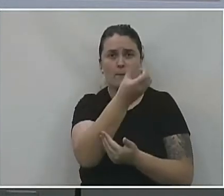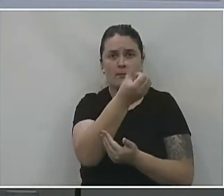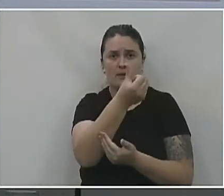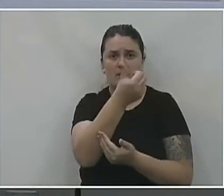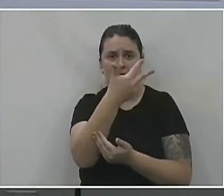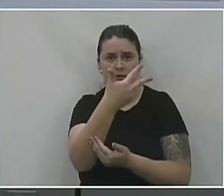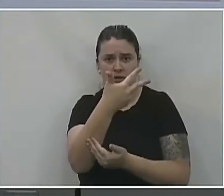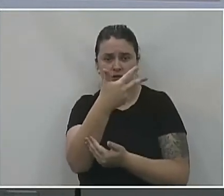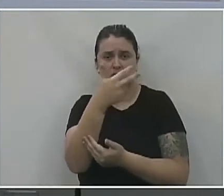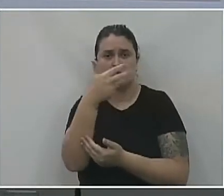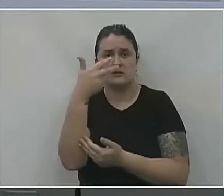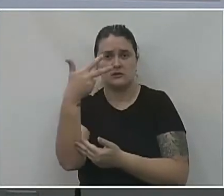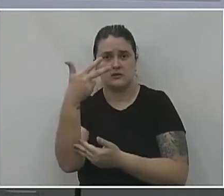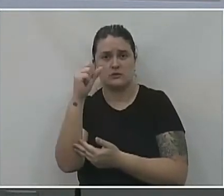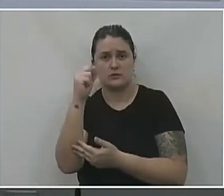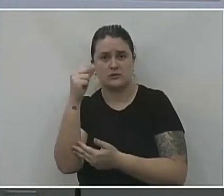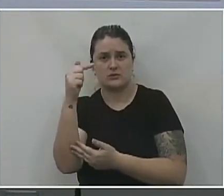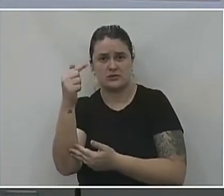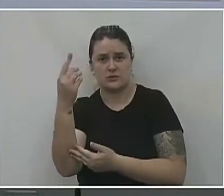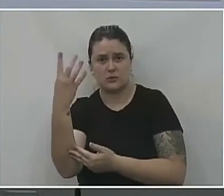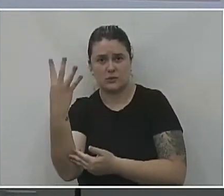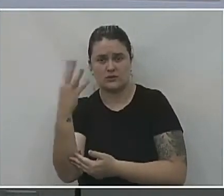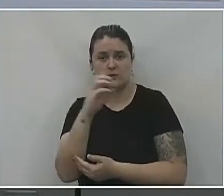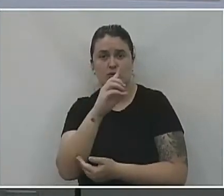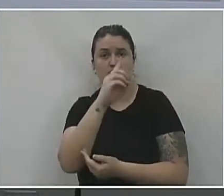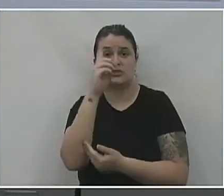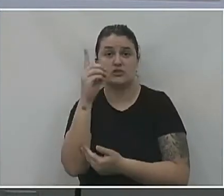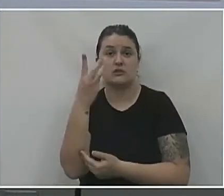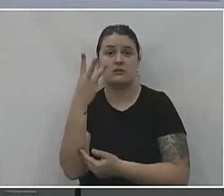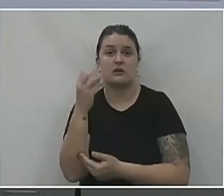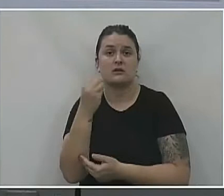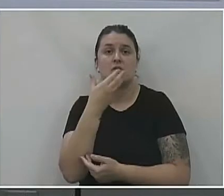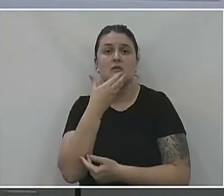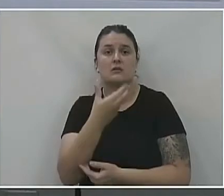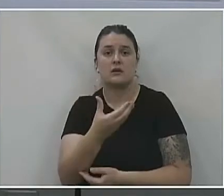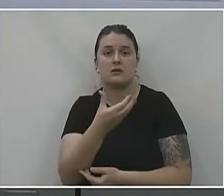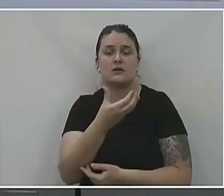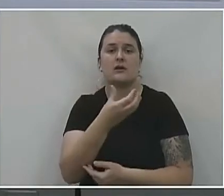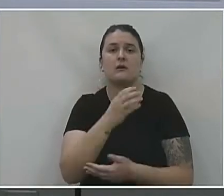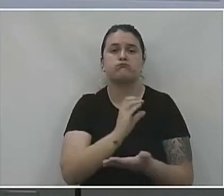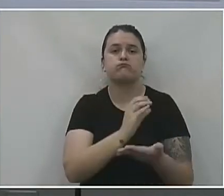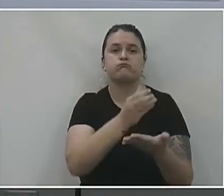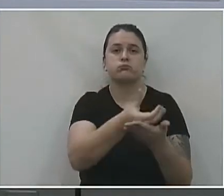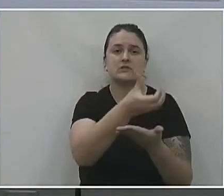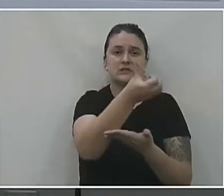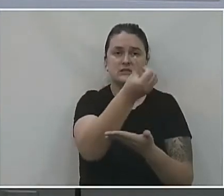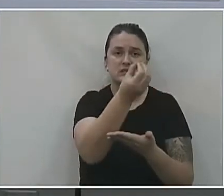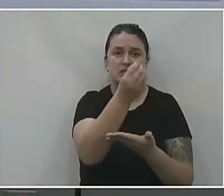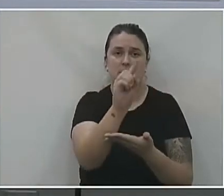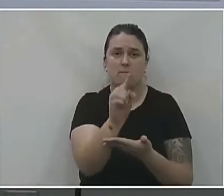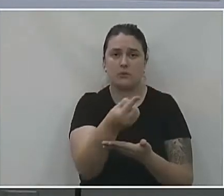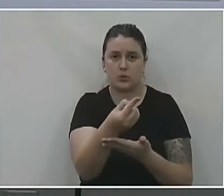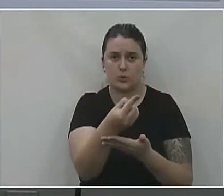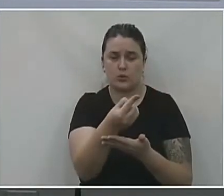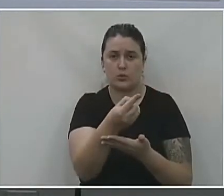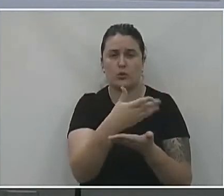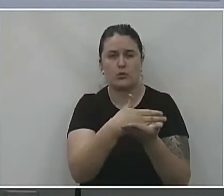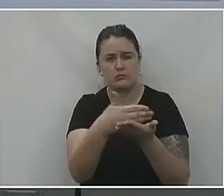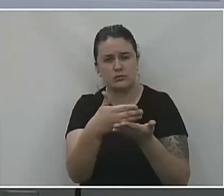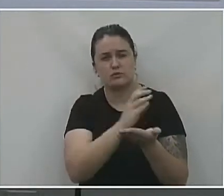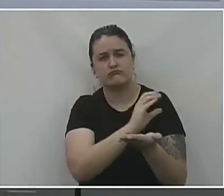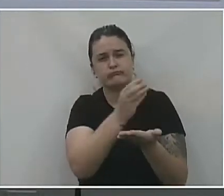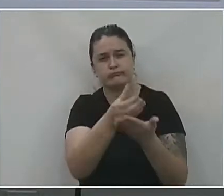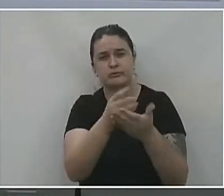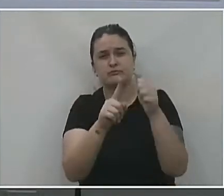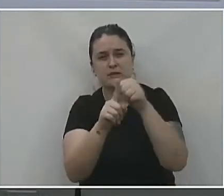$ 3874, de 30 do 12, de 2020, que foi de R 60 mil, e entrou na conta no início de janeiro,